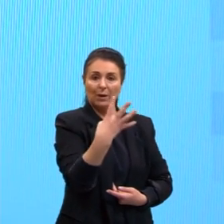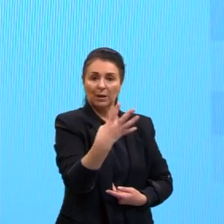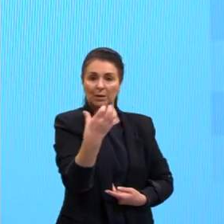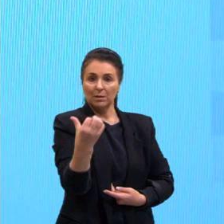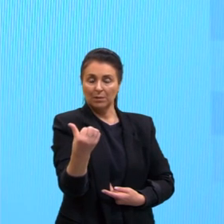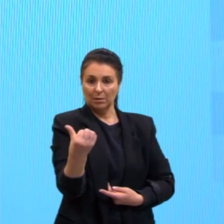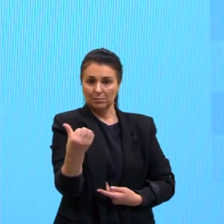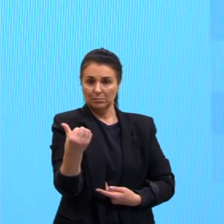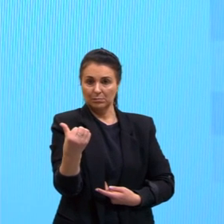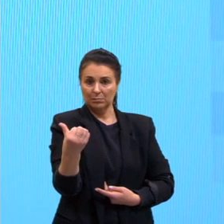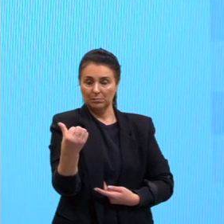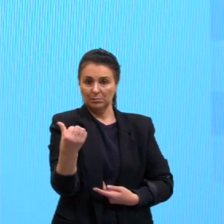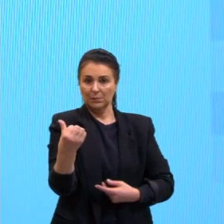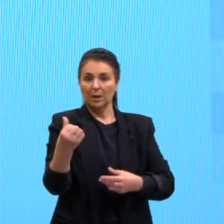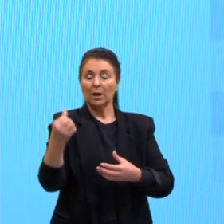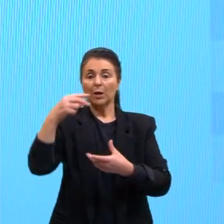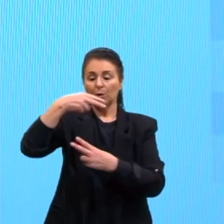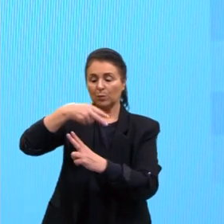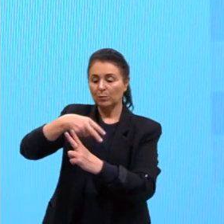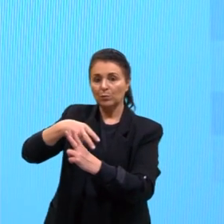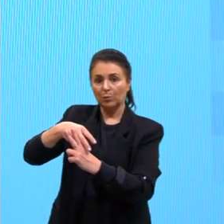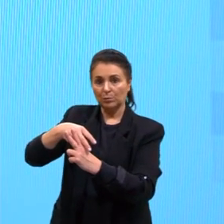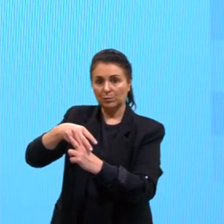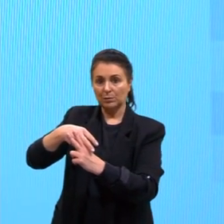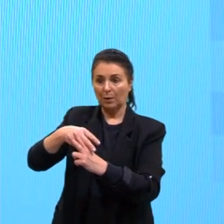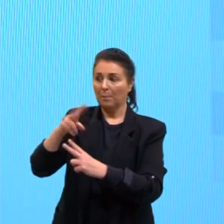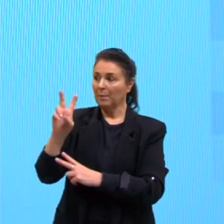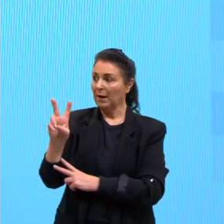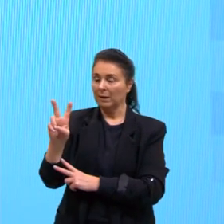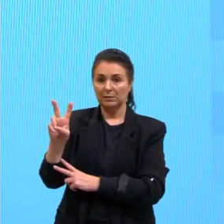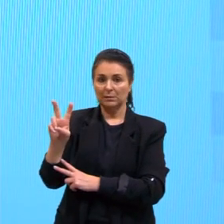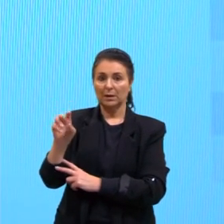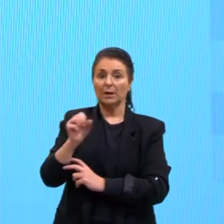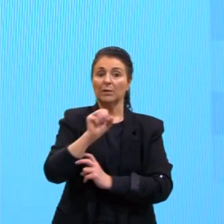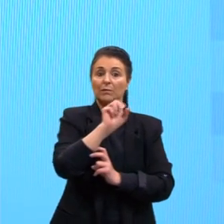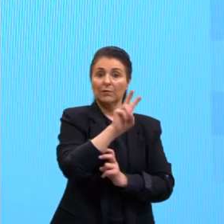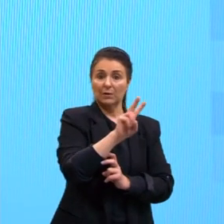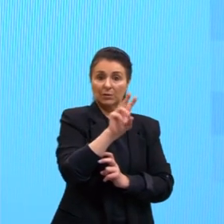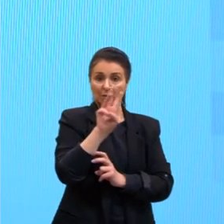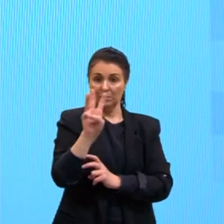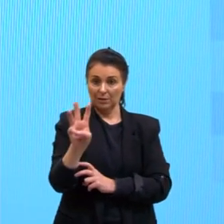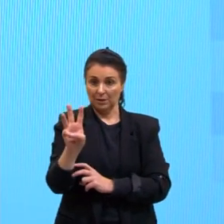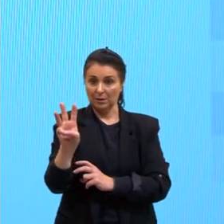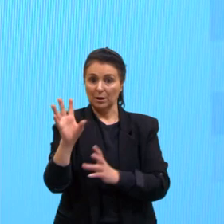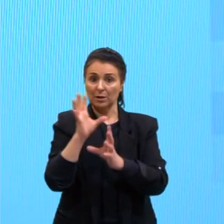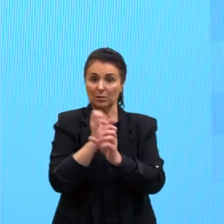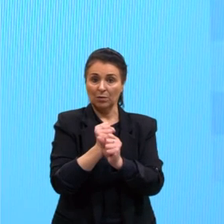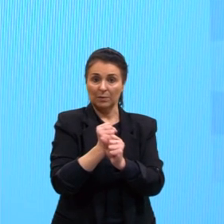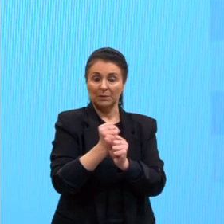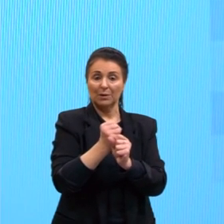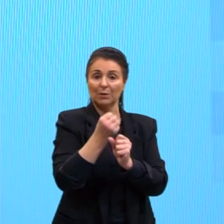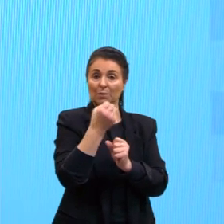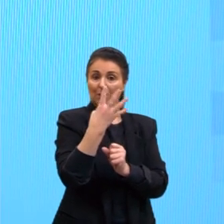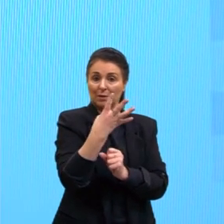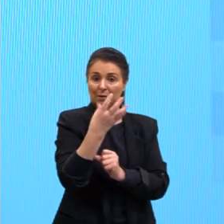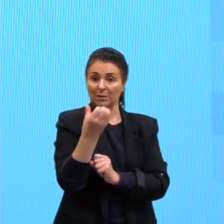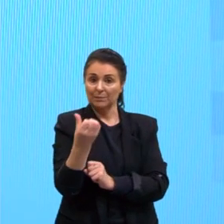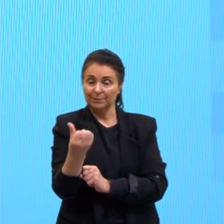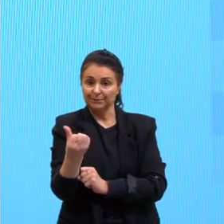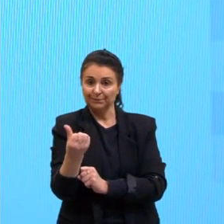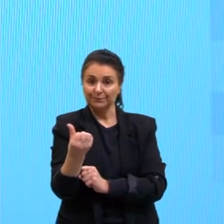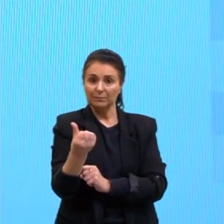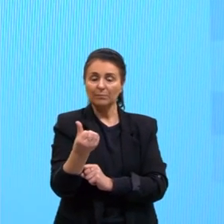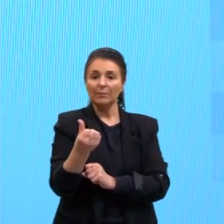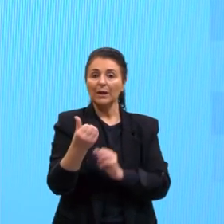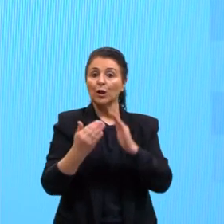como eles estão aos pares, são 23 pares, o total é 46. No milho tem 20,